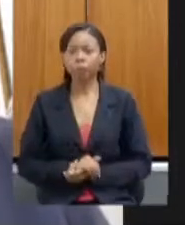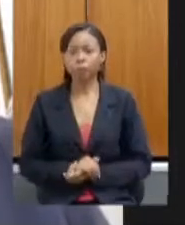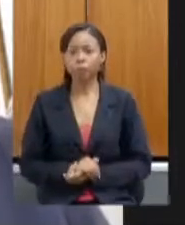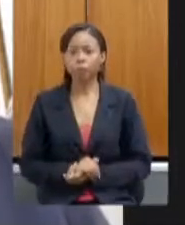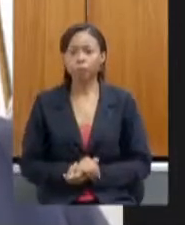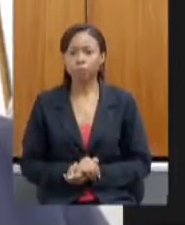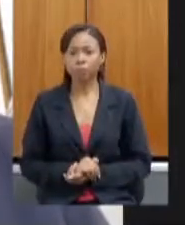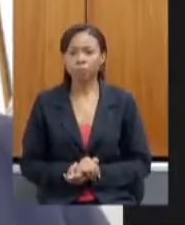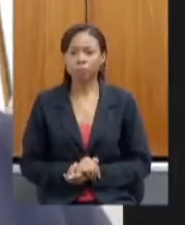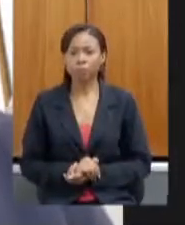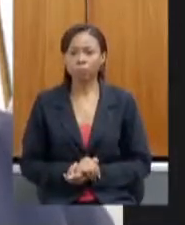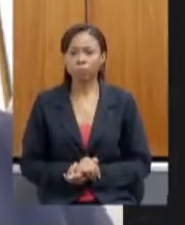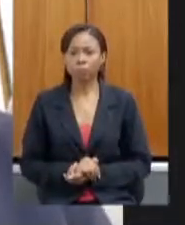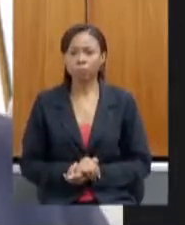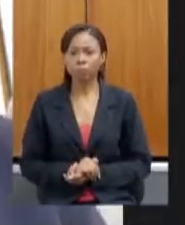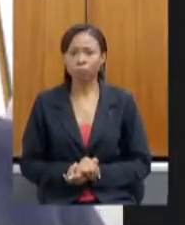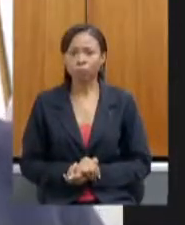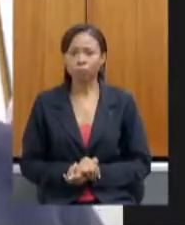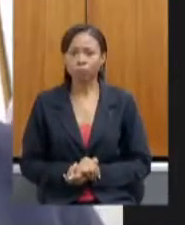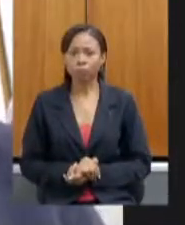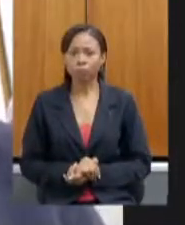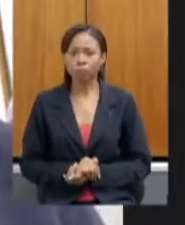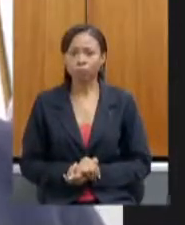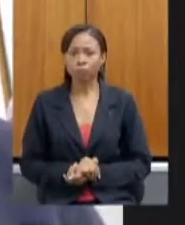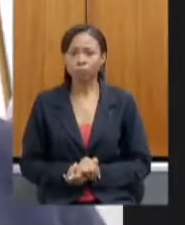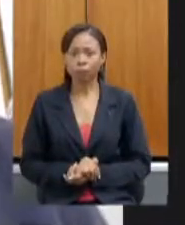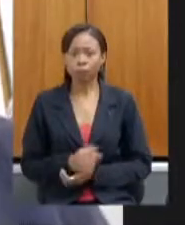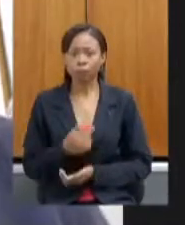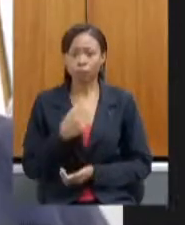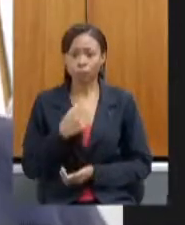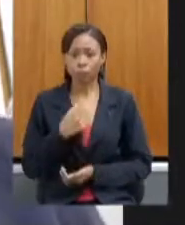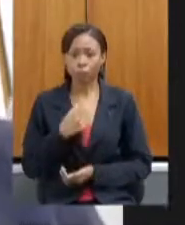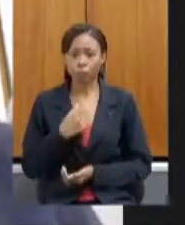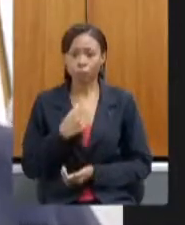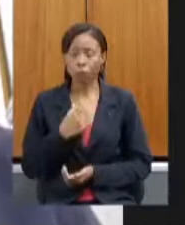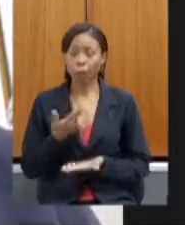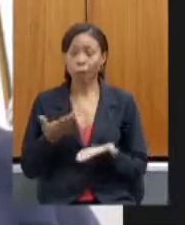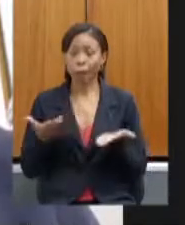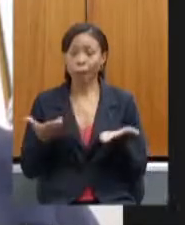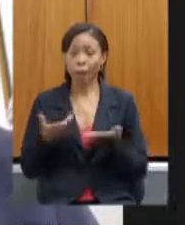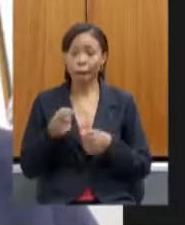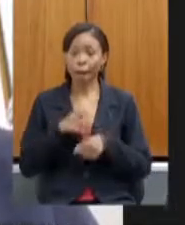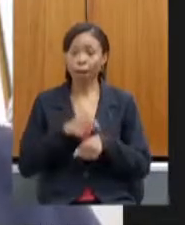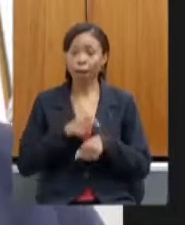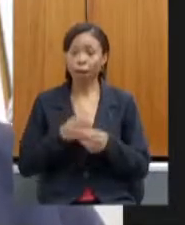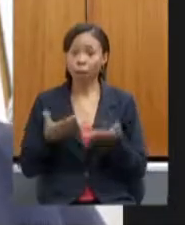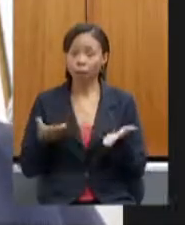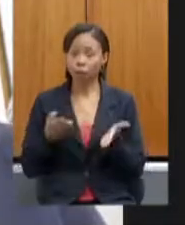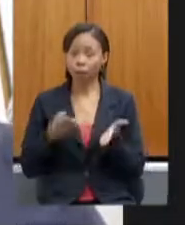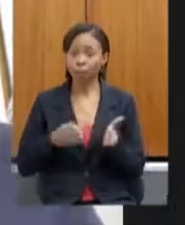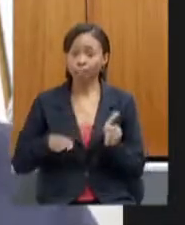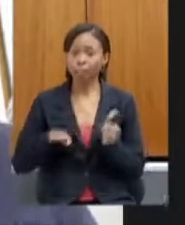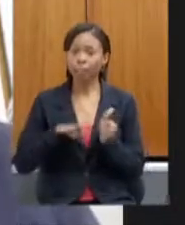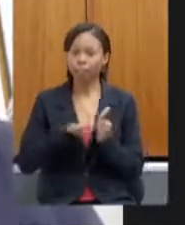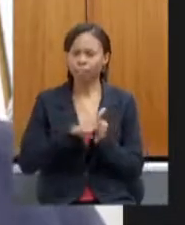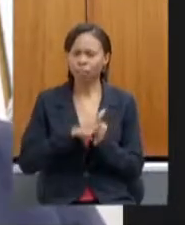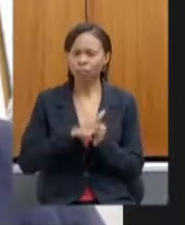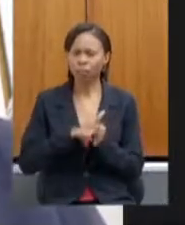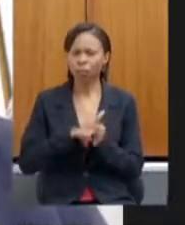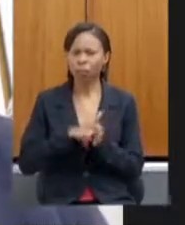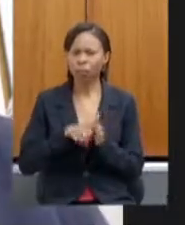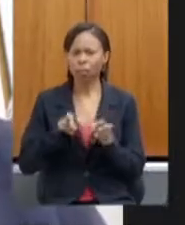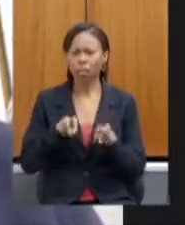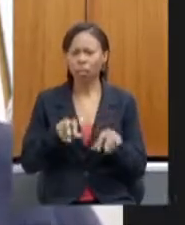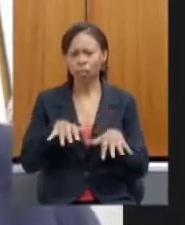eu estou ligando agora presidente eu estou acabando de chegar aí dessa audiência fora da Assembleia me parece que o doutor Sérgio também